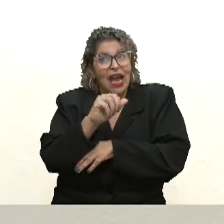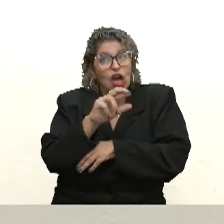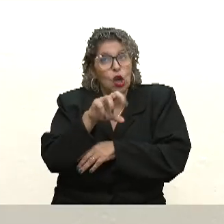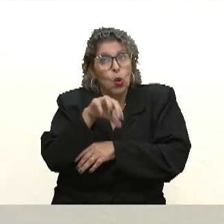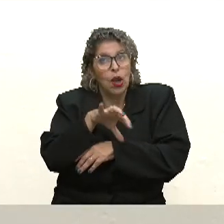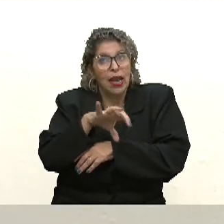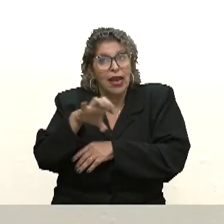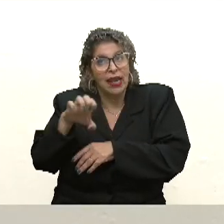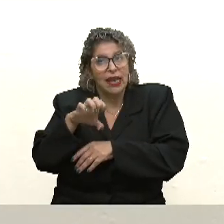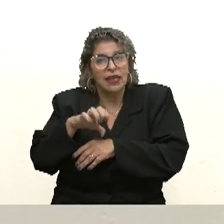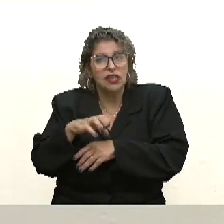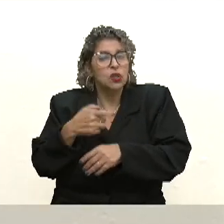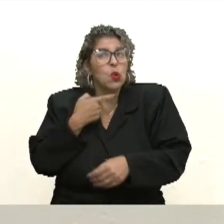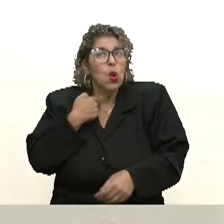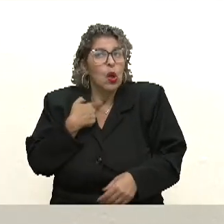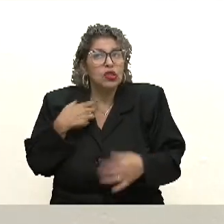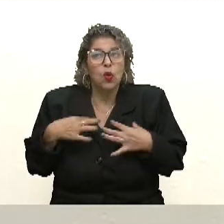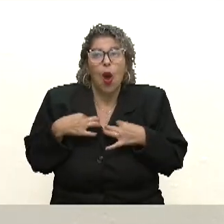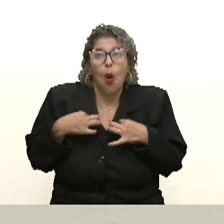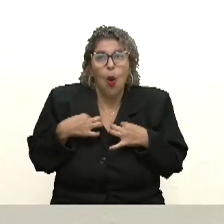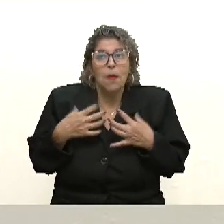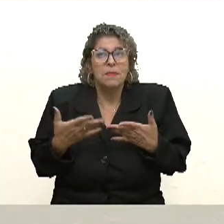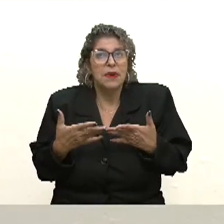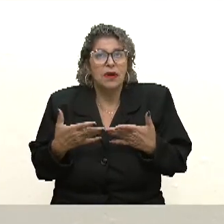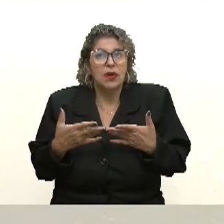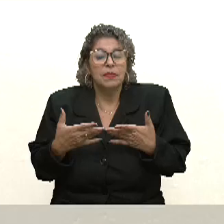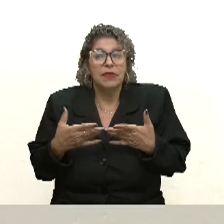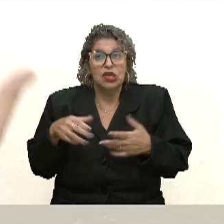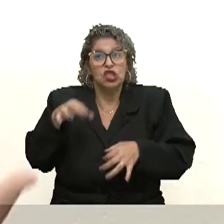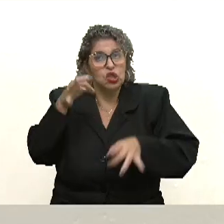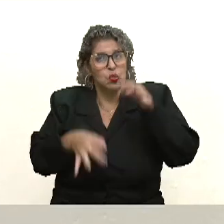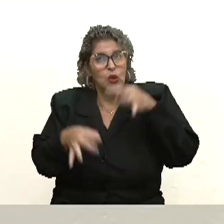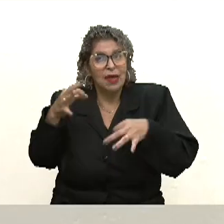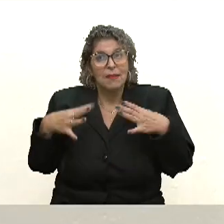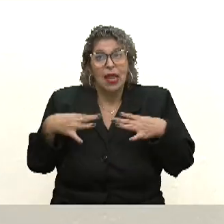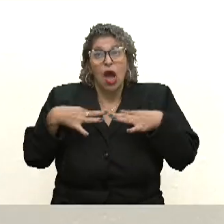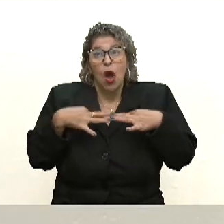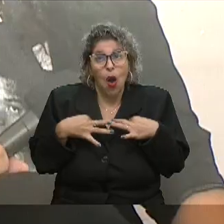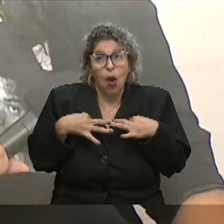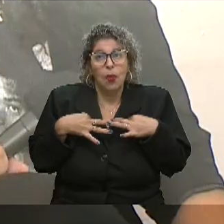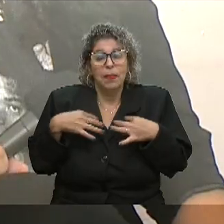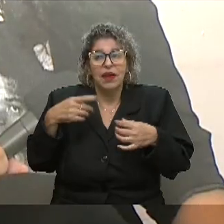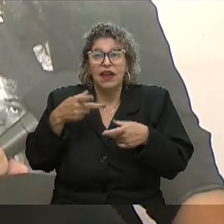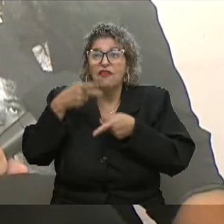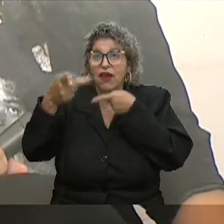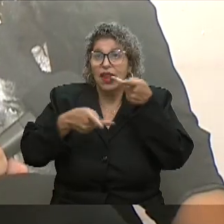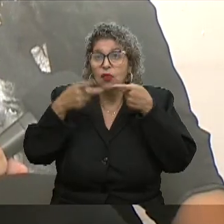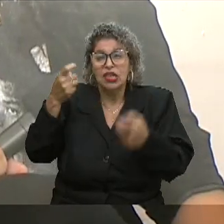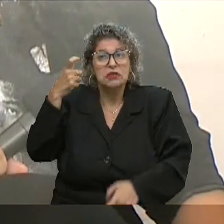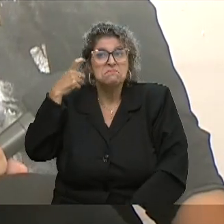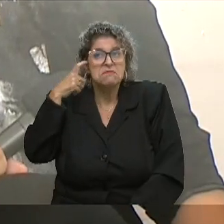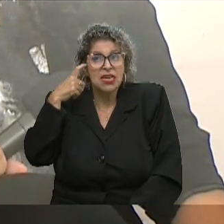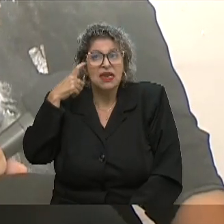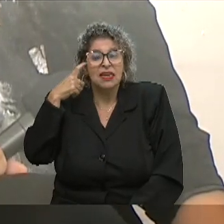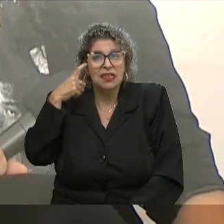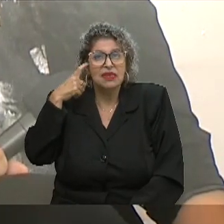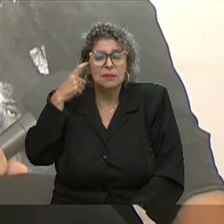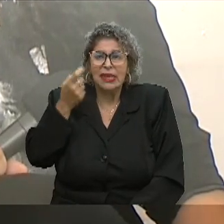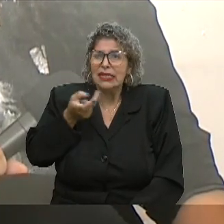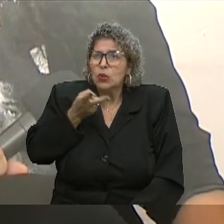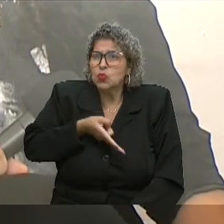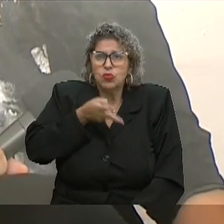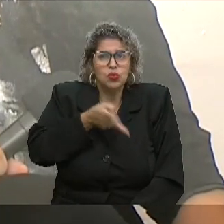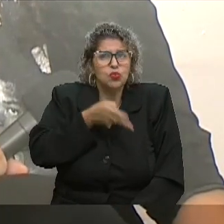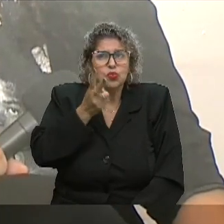a gente não poderia usar o que a gente gosta. A gente é julgada pelo que a gente usa e não pode falar o que a gente pensa. Então, eu acho que ainda isso perdura um